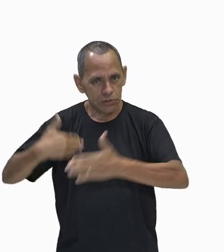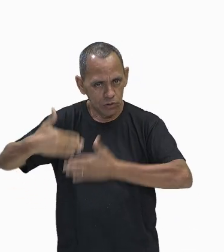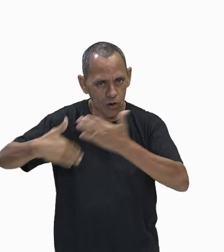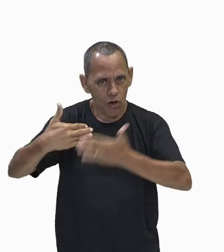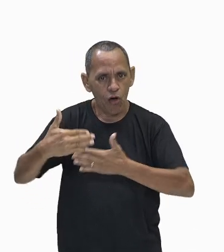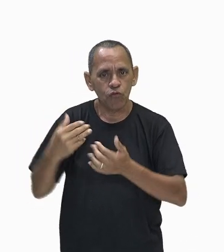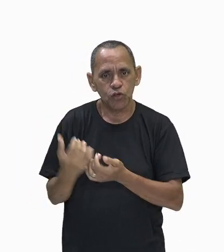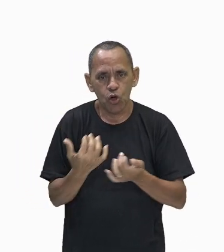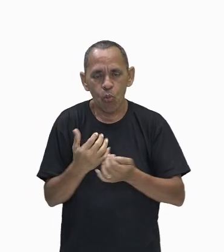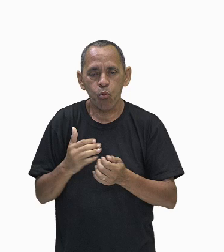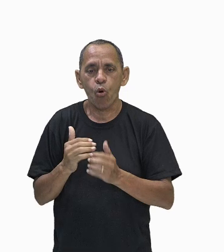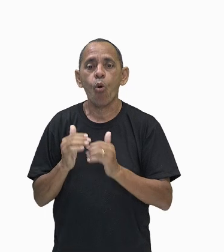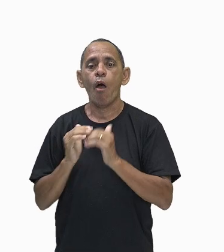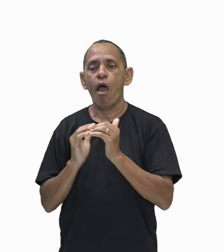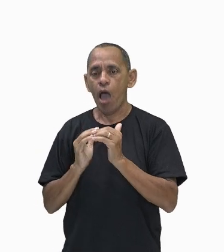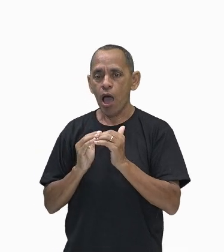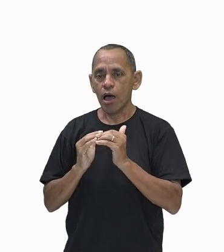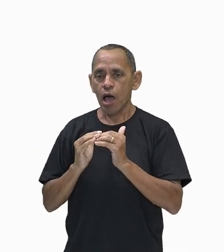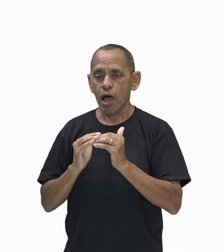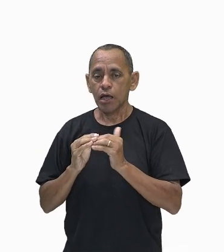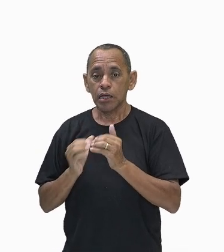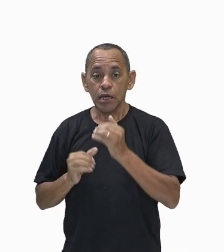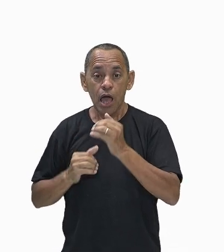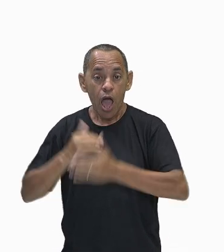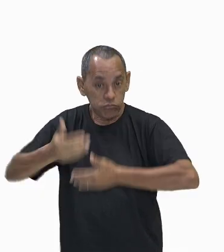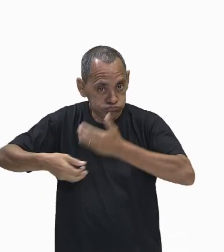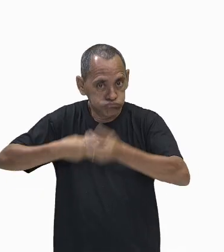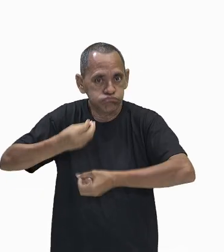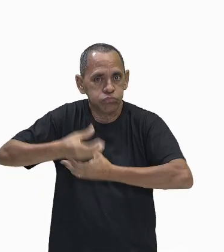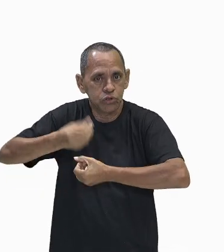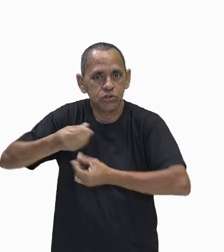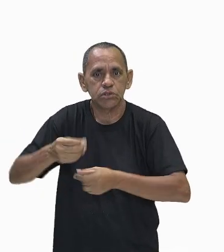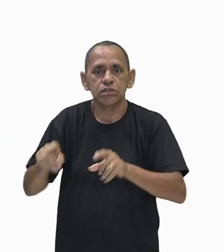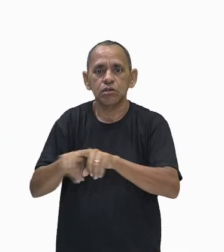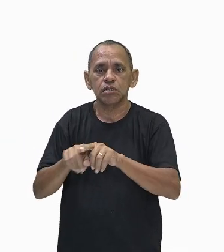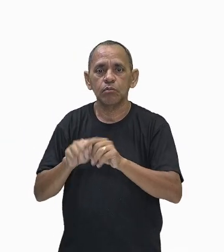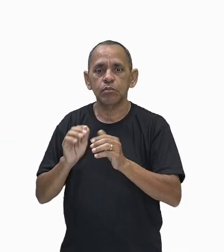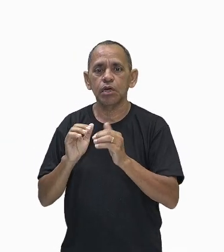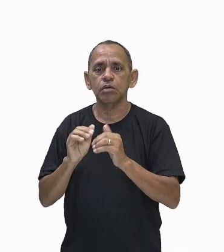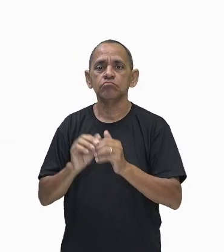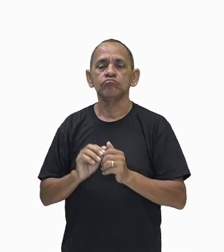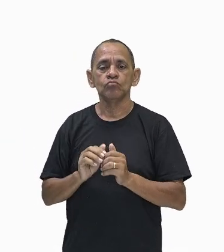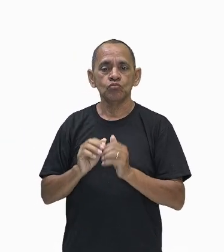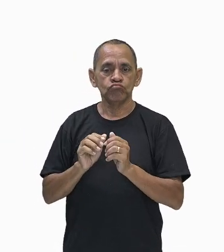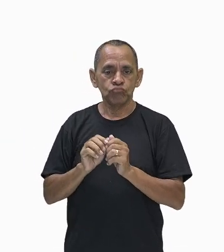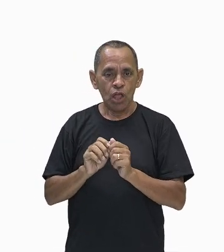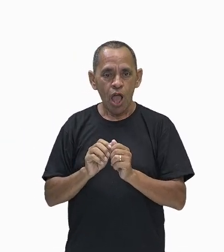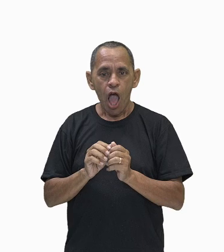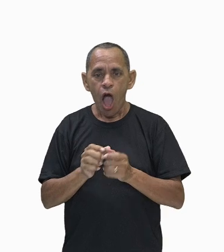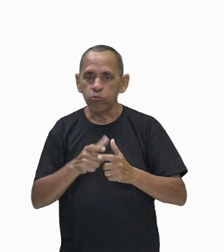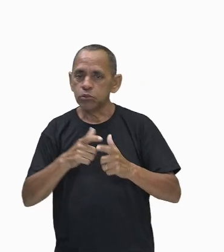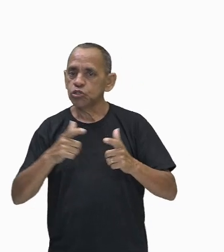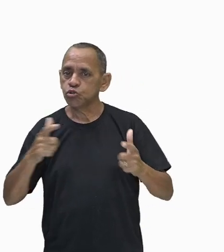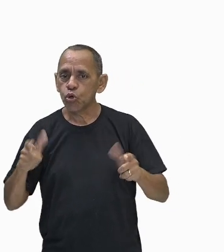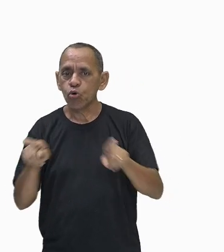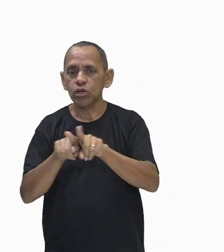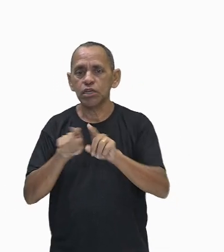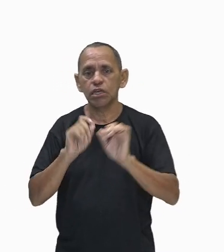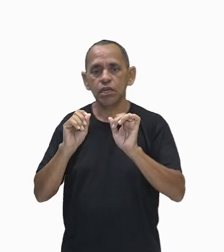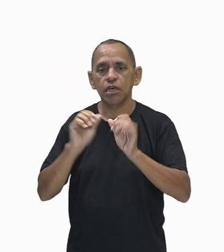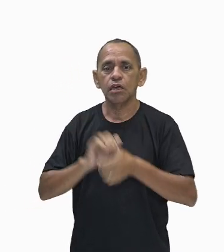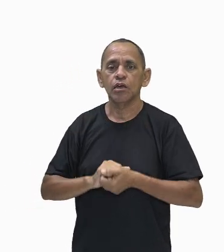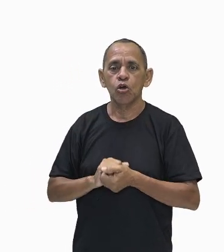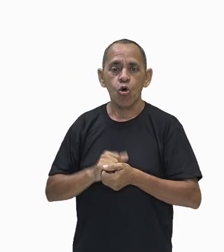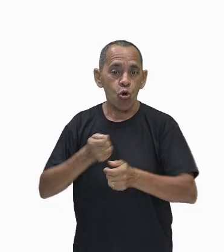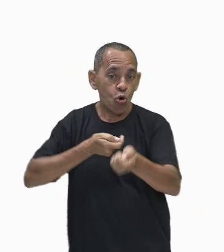da produção e a função do trabalhador para alimentar a máquina, controlar e cuidar do seu funcionamento.